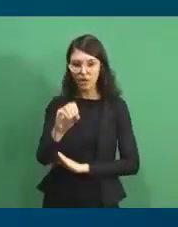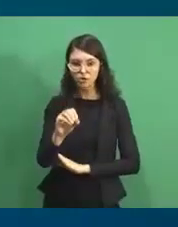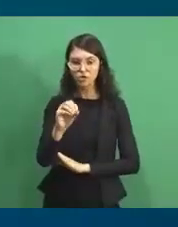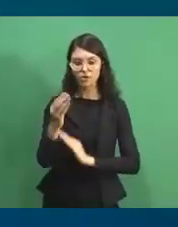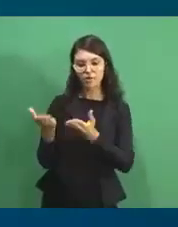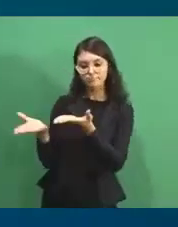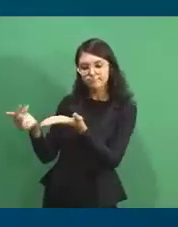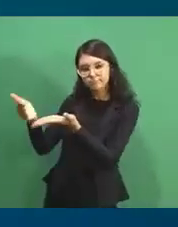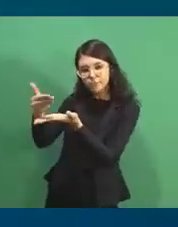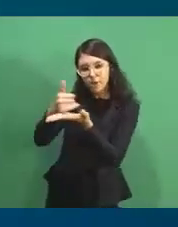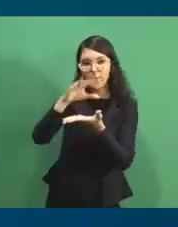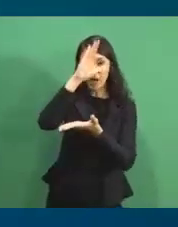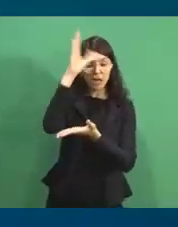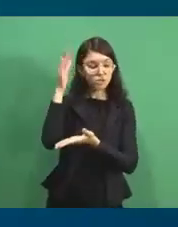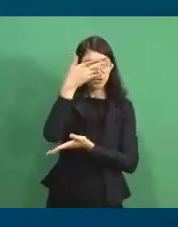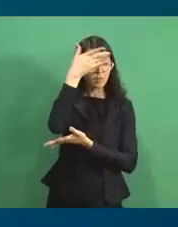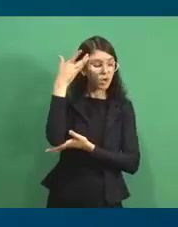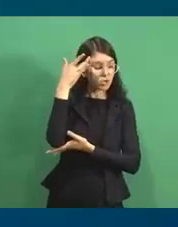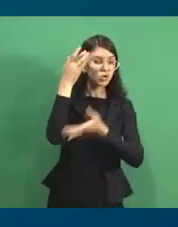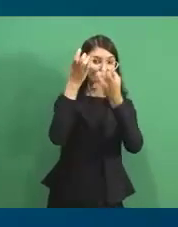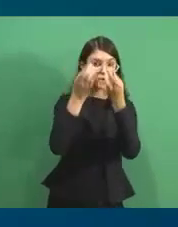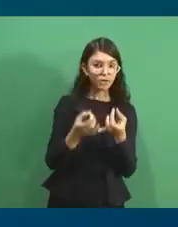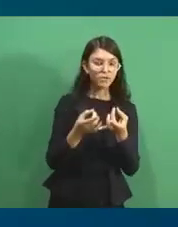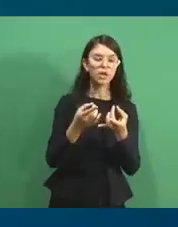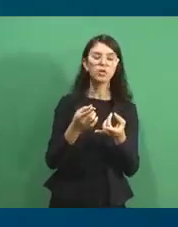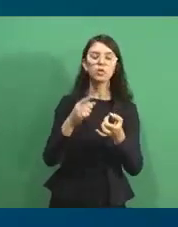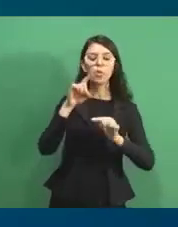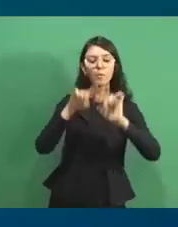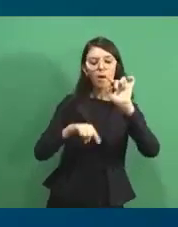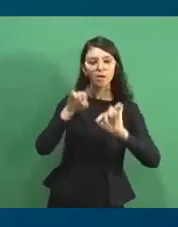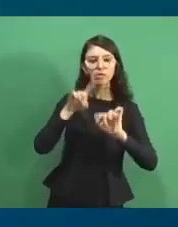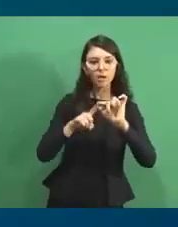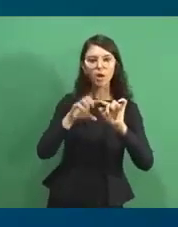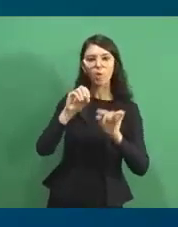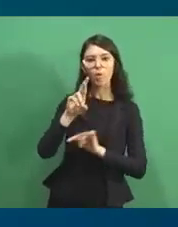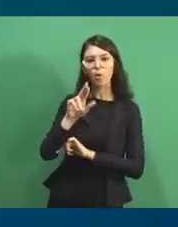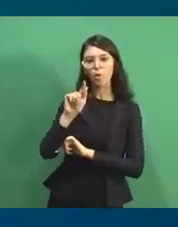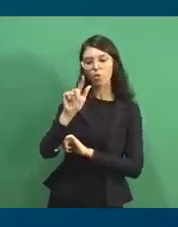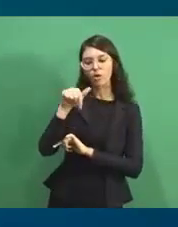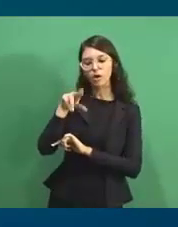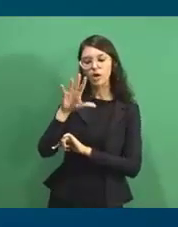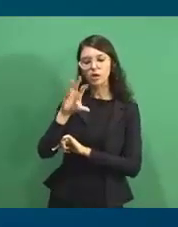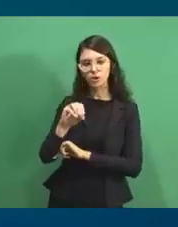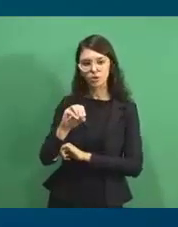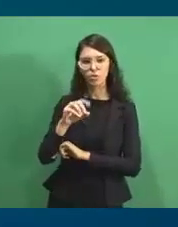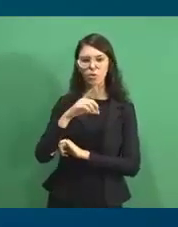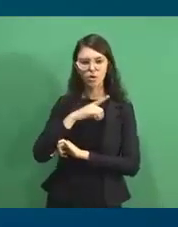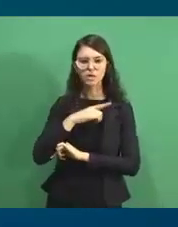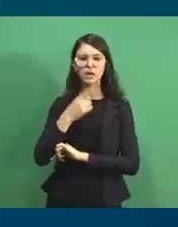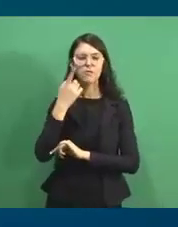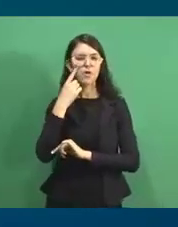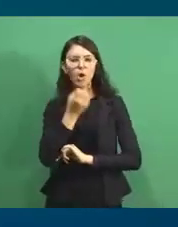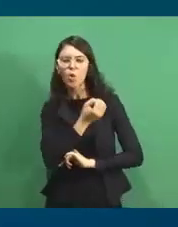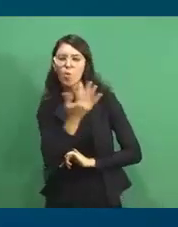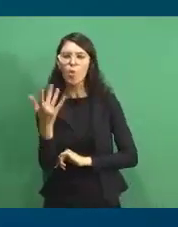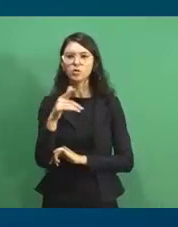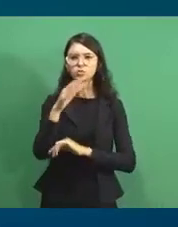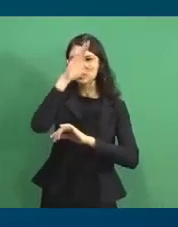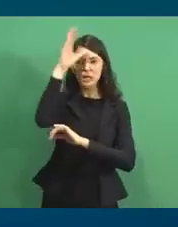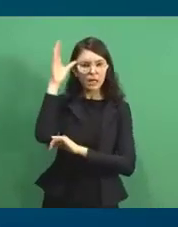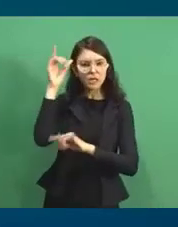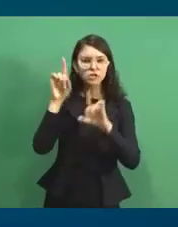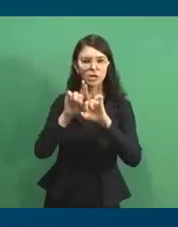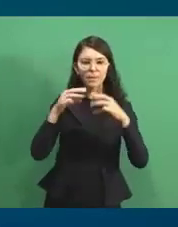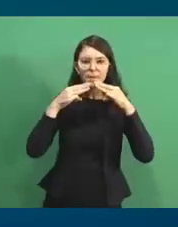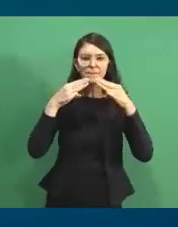trazer cliente para a pessoa que está vendendo os orgânicos, né? Então, cara, vocês têm indicadores de custo de aquisição de cliente, métricas de marketing que